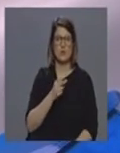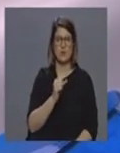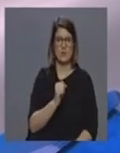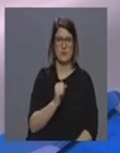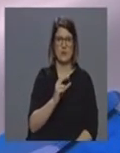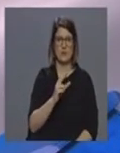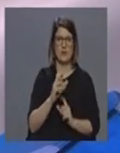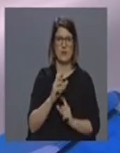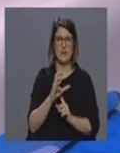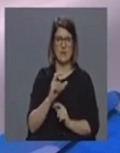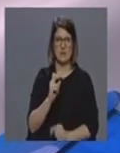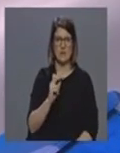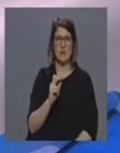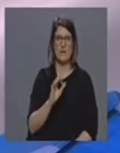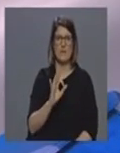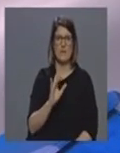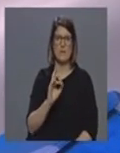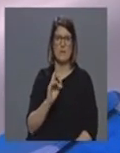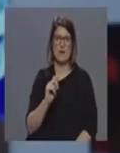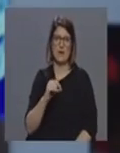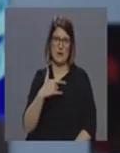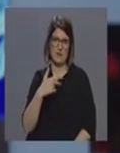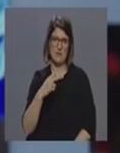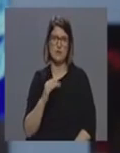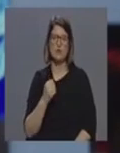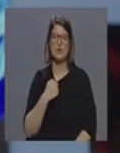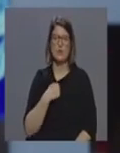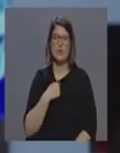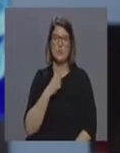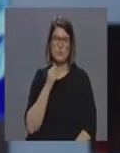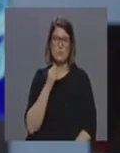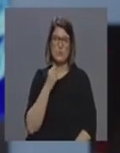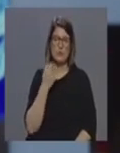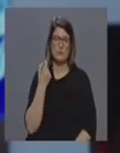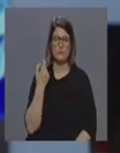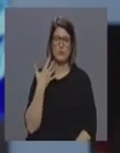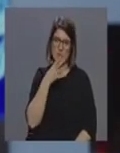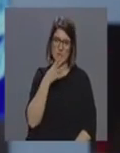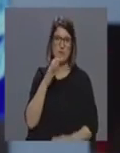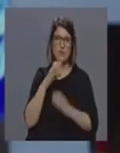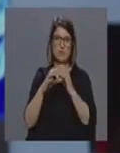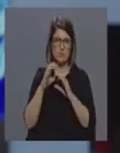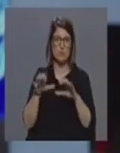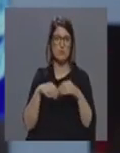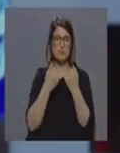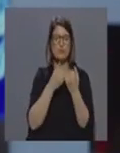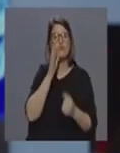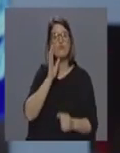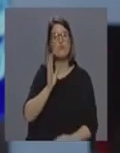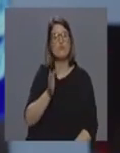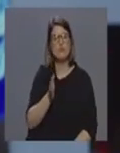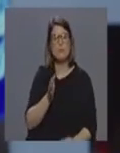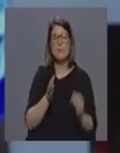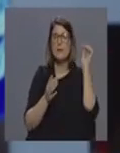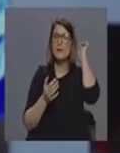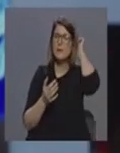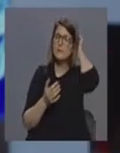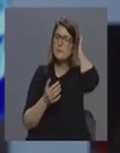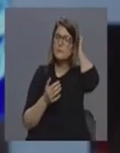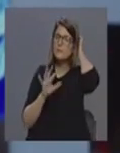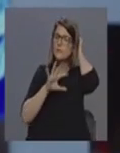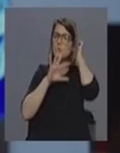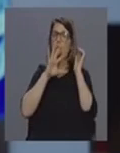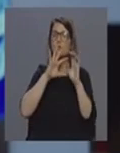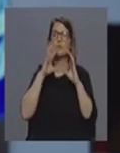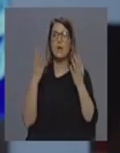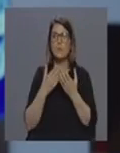divulgou e eu também já tive a oportunidade de dizer isso também recentemente na comunicação social divulgou digamos que traços genéricos depois